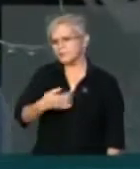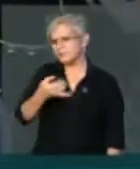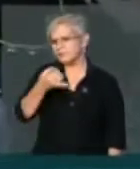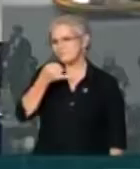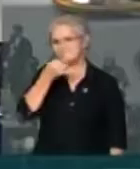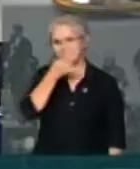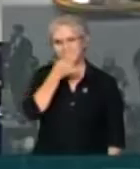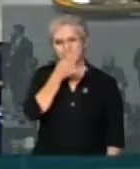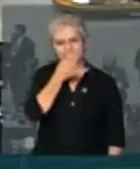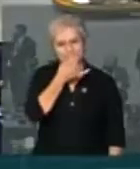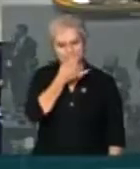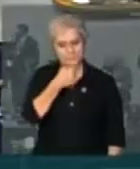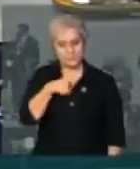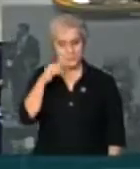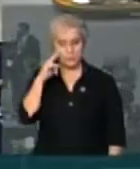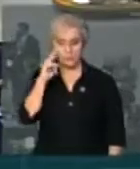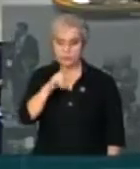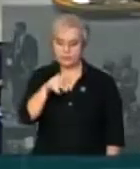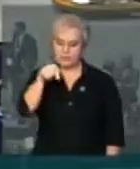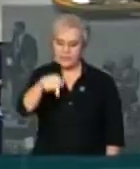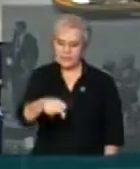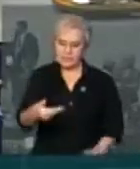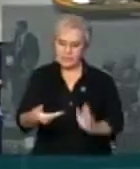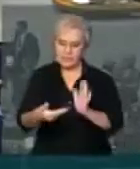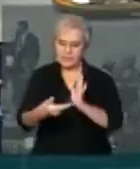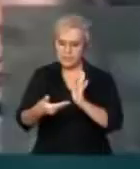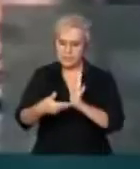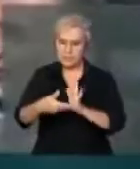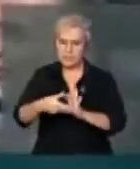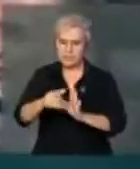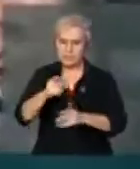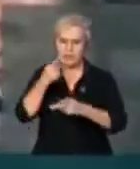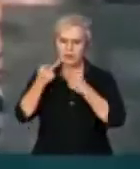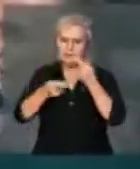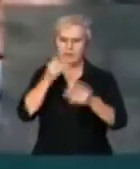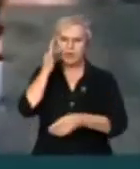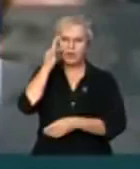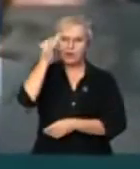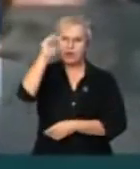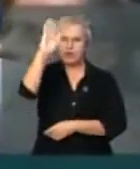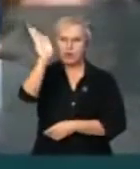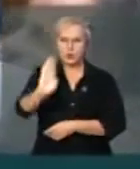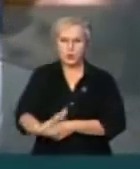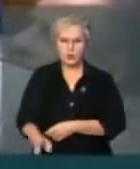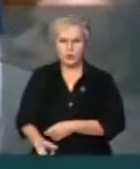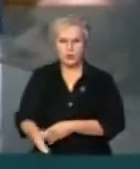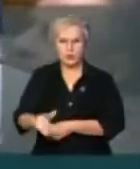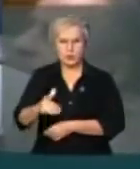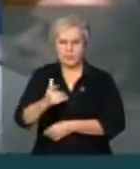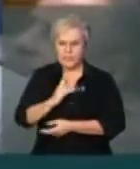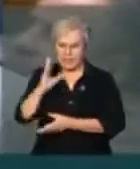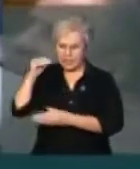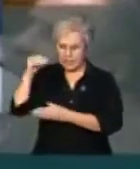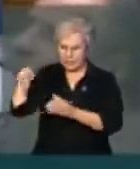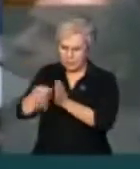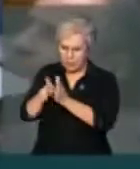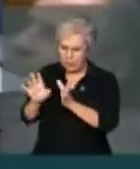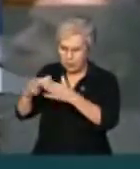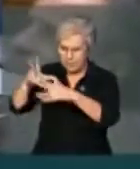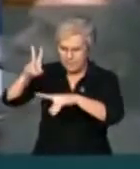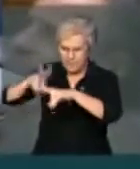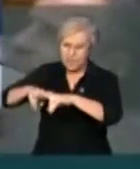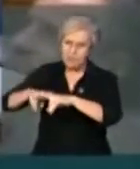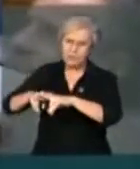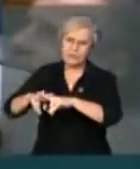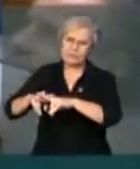profundamente e ouvir na Casa do Povo alguém dizer que o futuro do Brasil está nos presos. Isso é